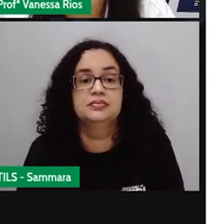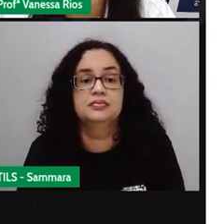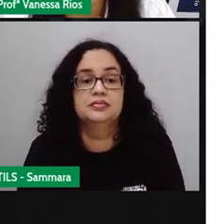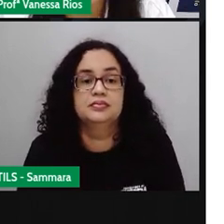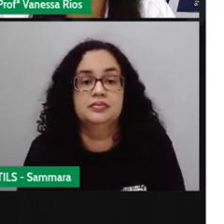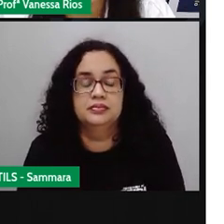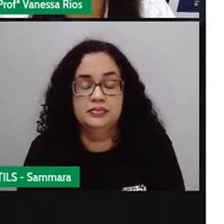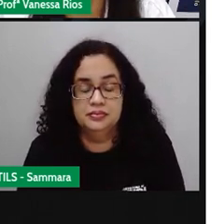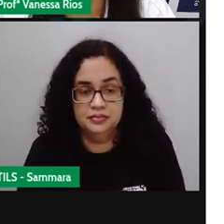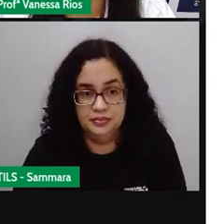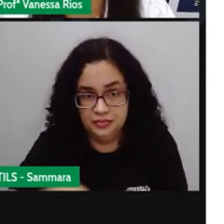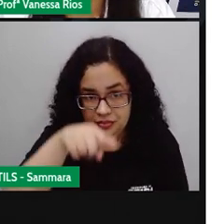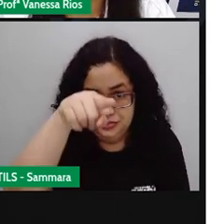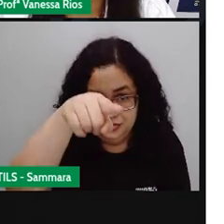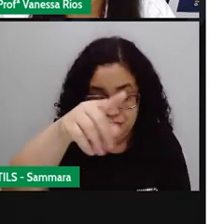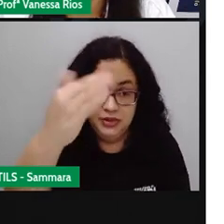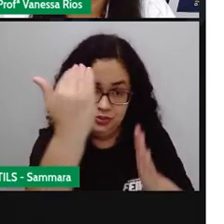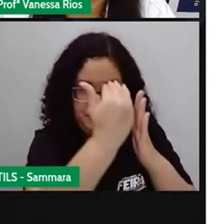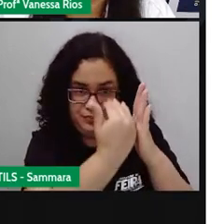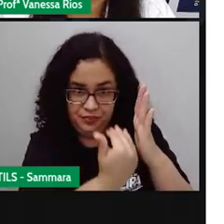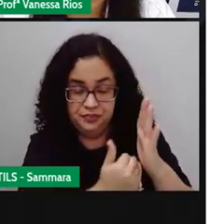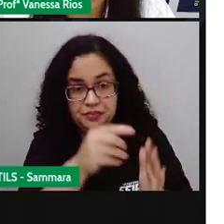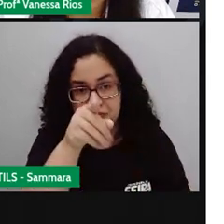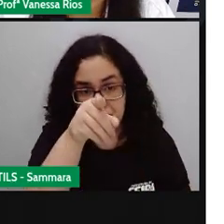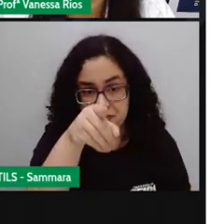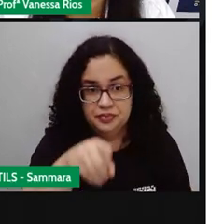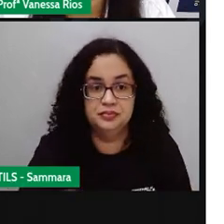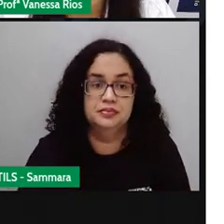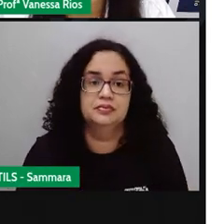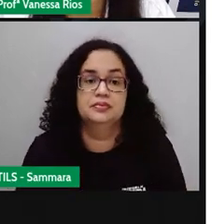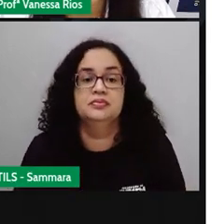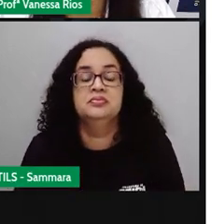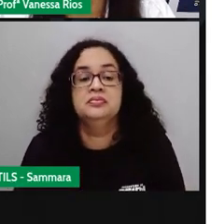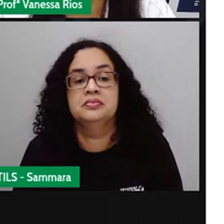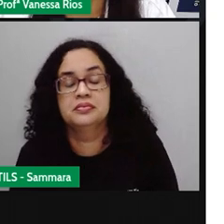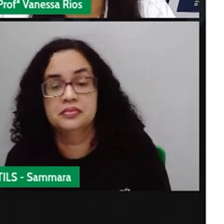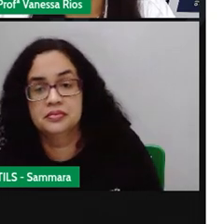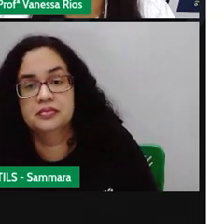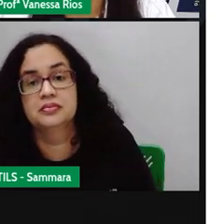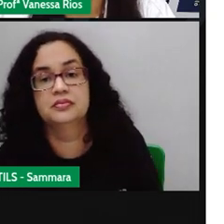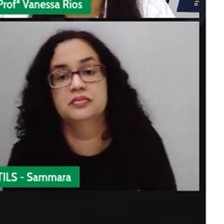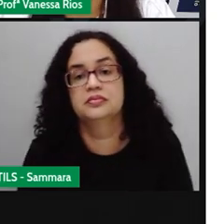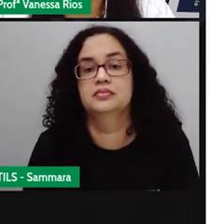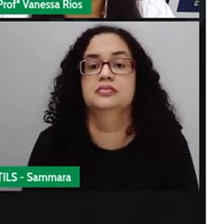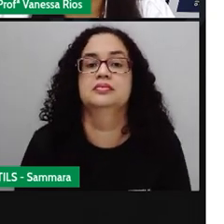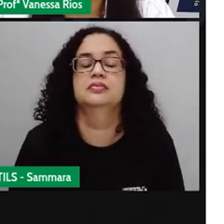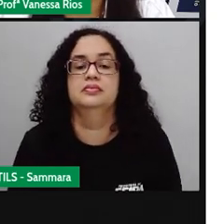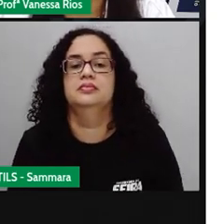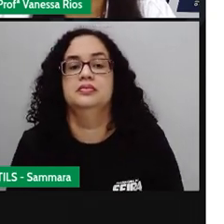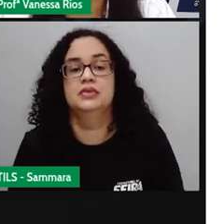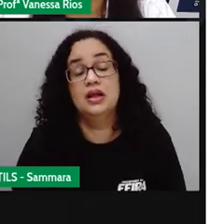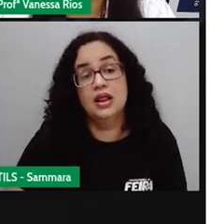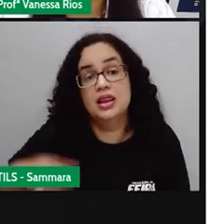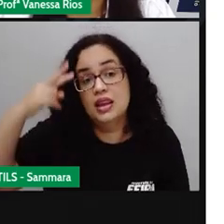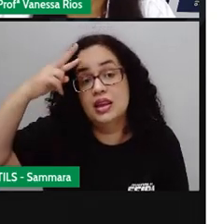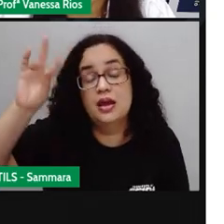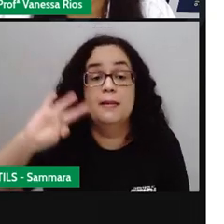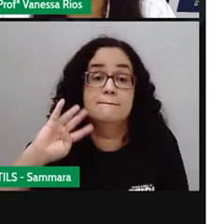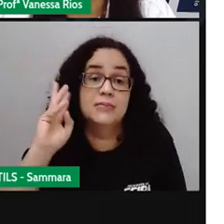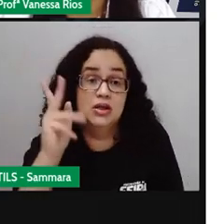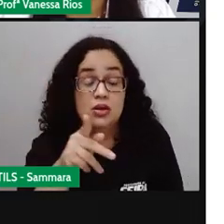pretérito imperfeito e pretérito mais que perfeito. Lembrando aí que